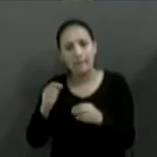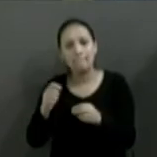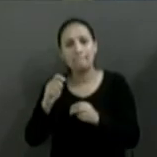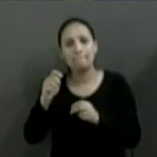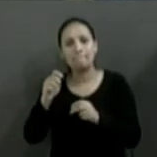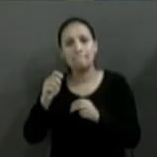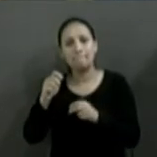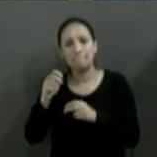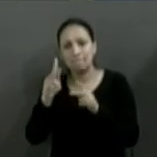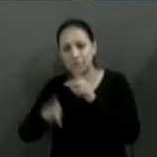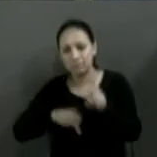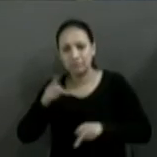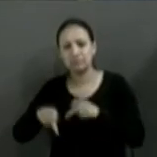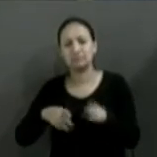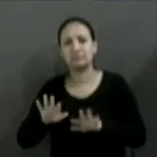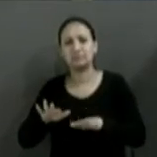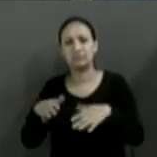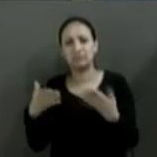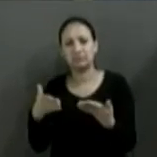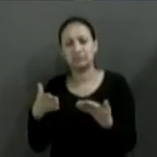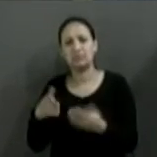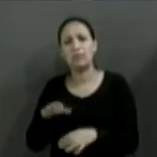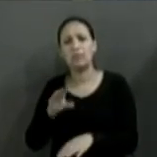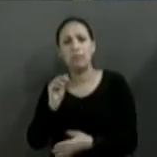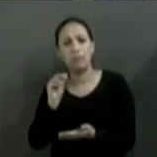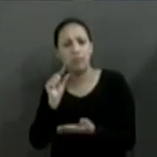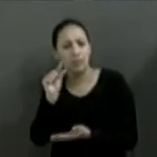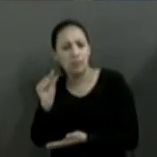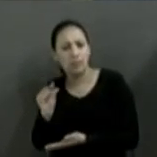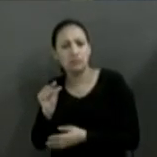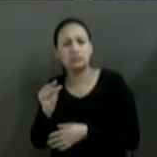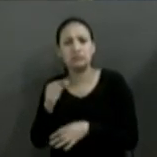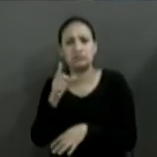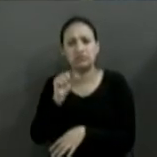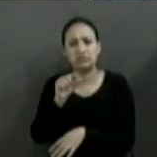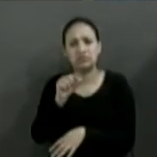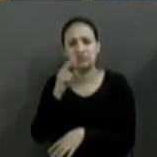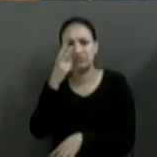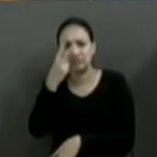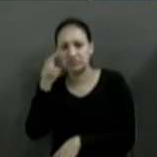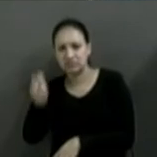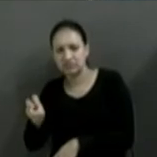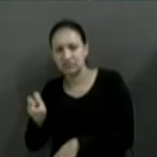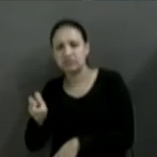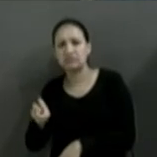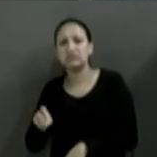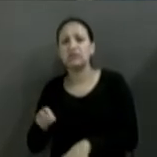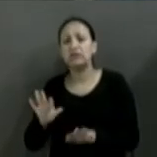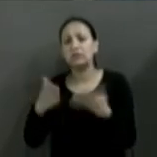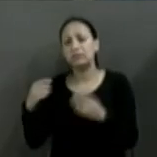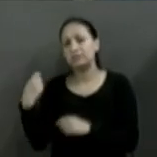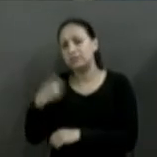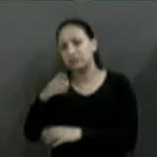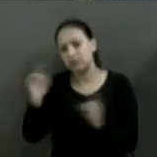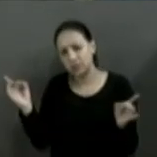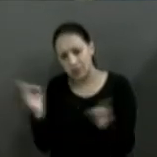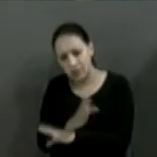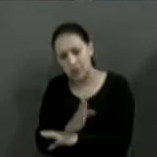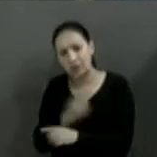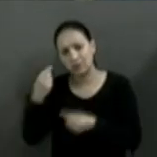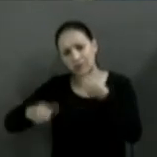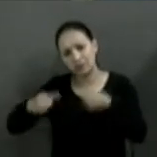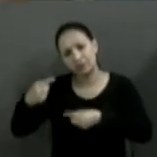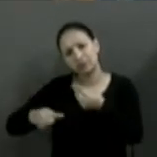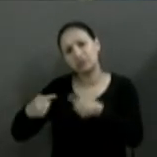ou um pouco mais que isso, 10 por 20, 10 por 25. Então nós precisamos concluir um debate